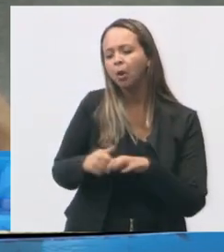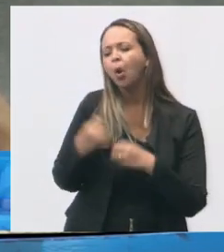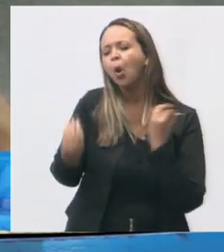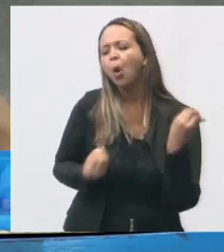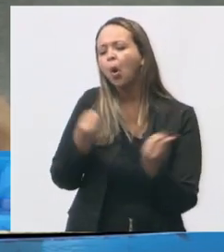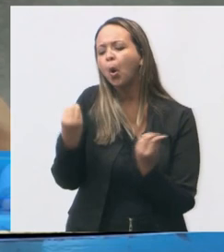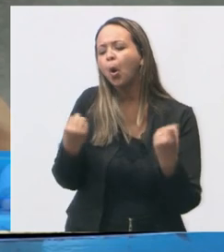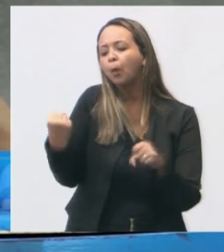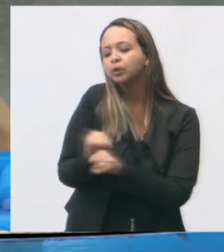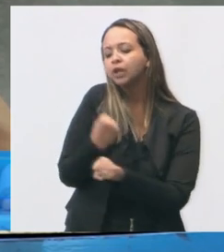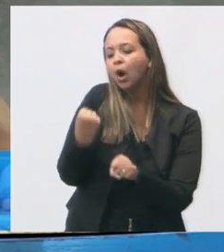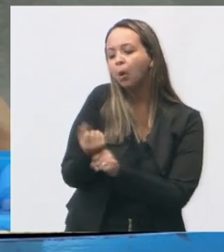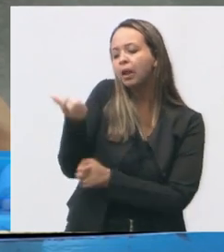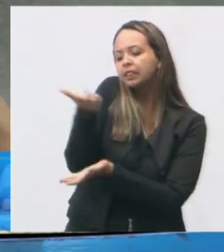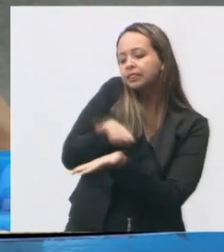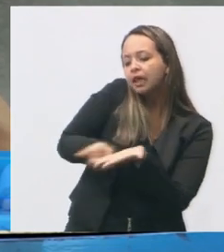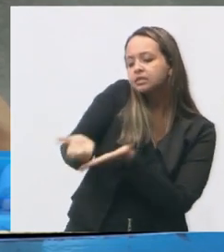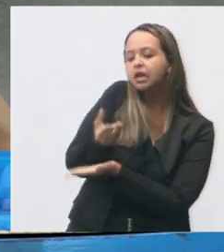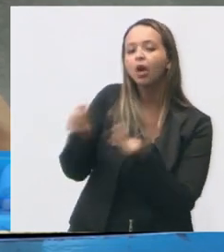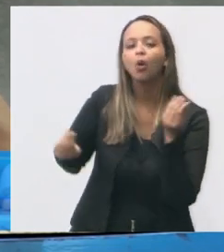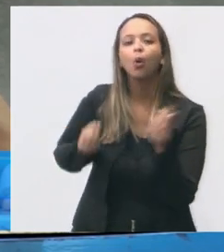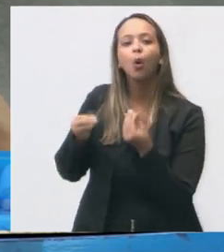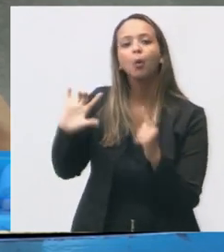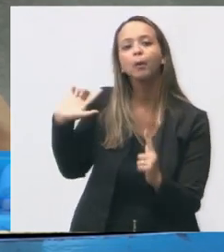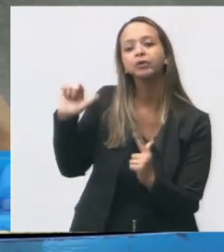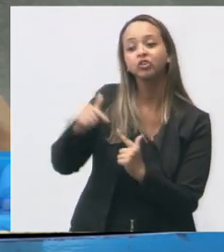obra, qual o desenho, qual o objetivo.